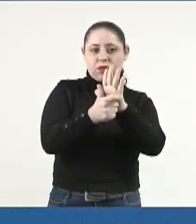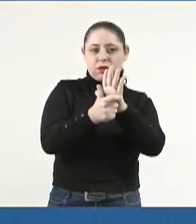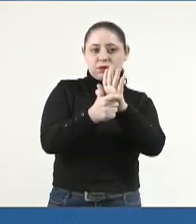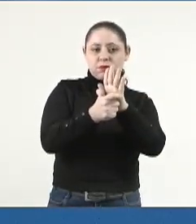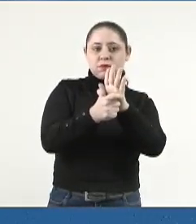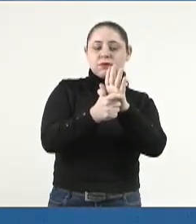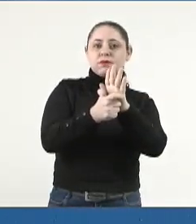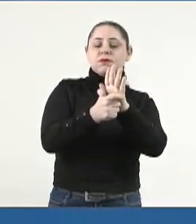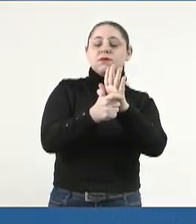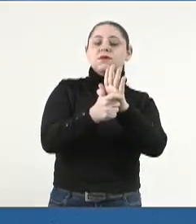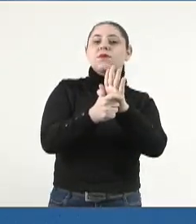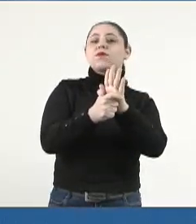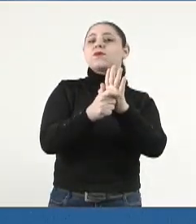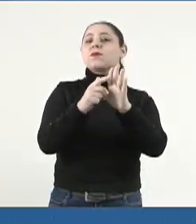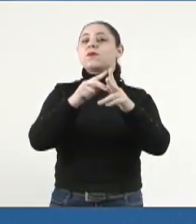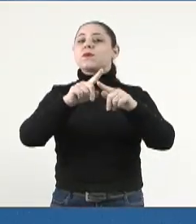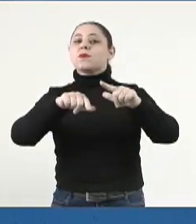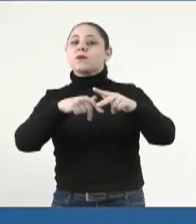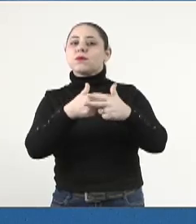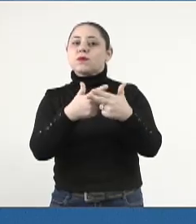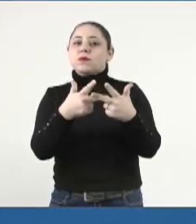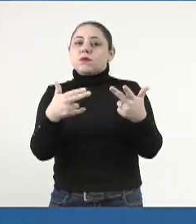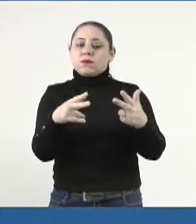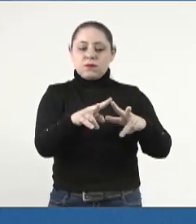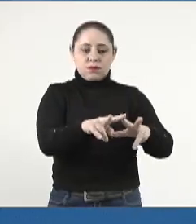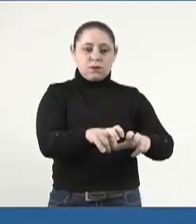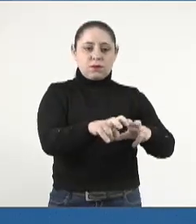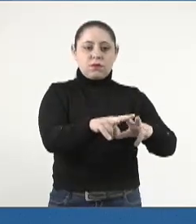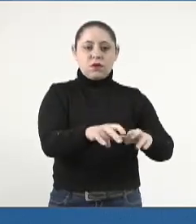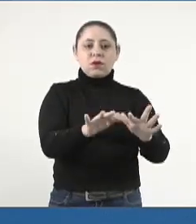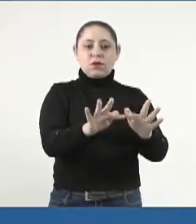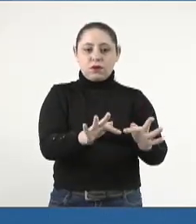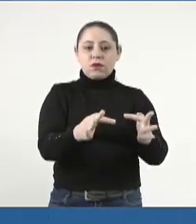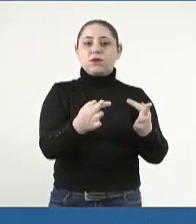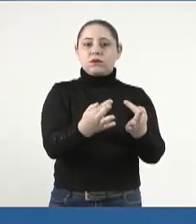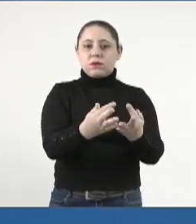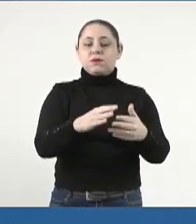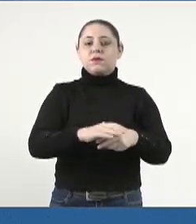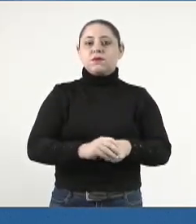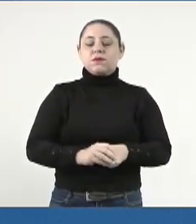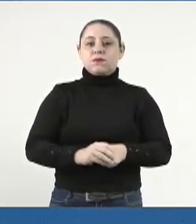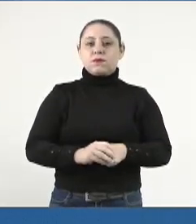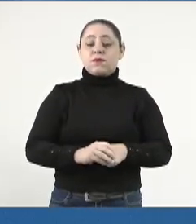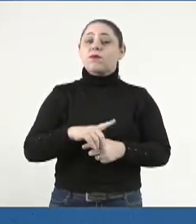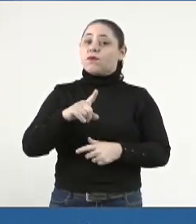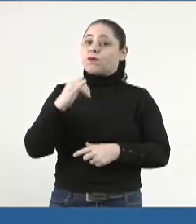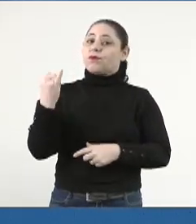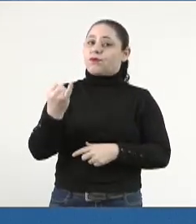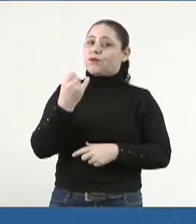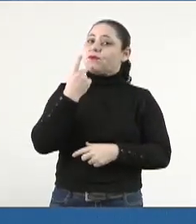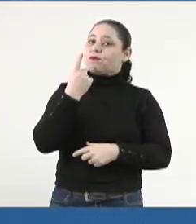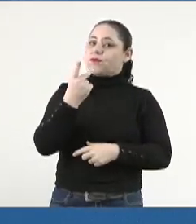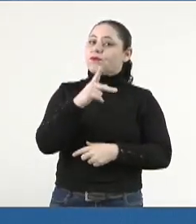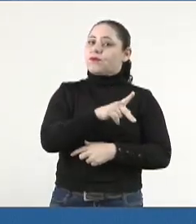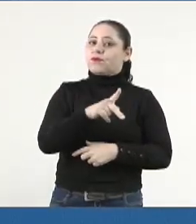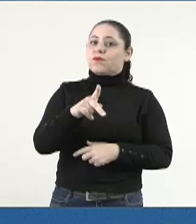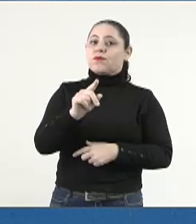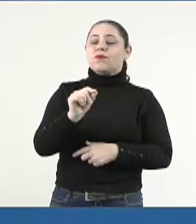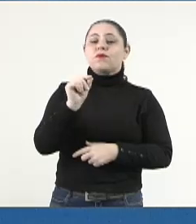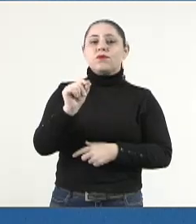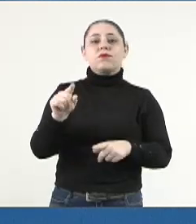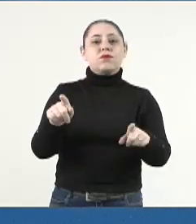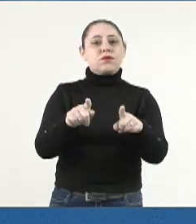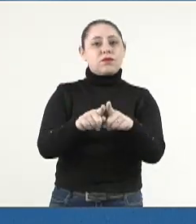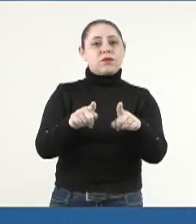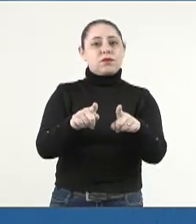certificação dos produtos oriundos da agricultura familiar? Vale dizer, seu presidente, que